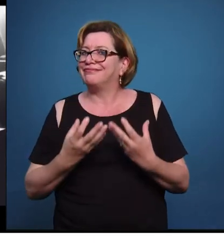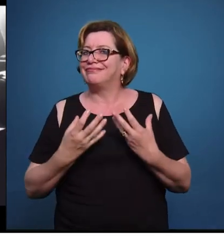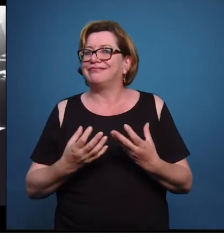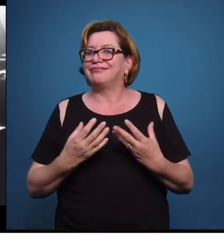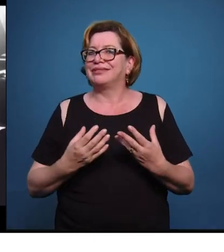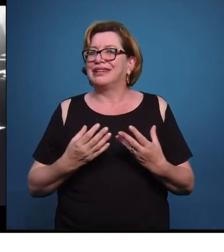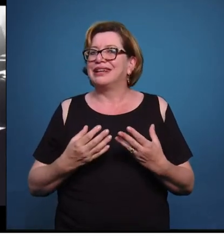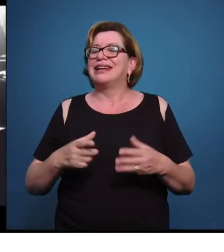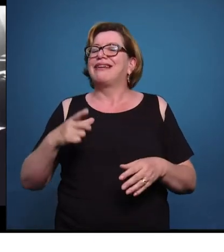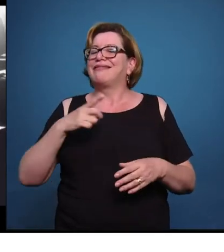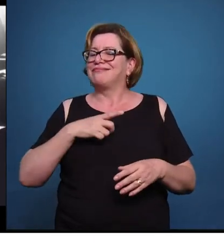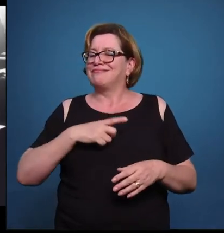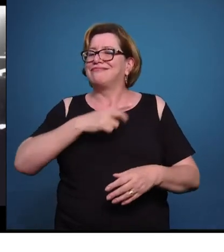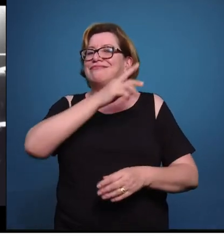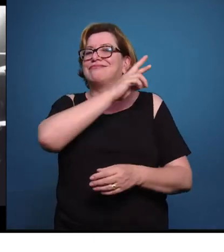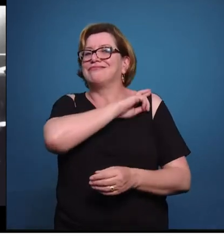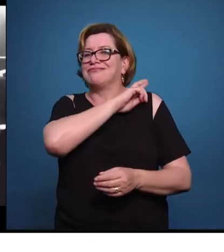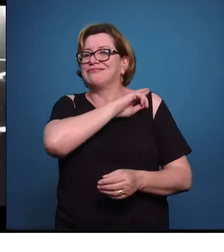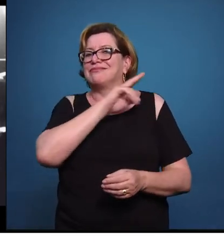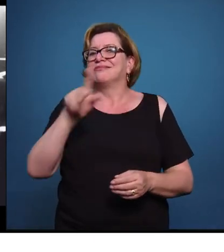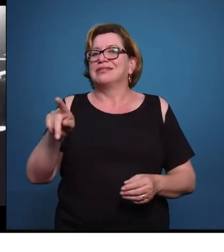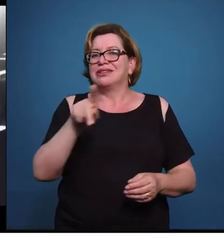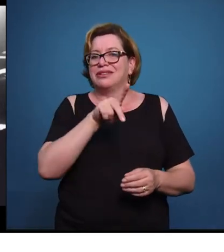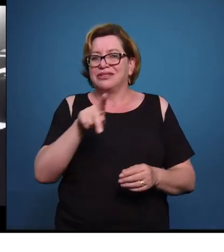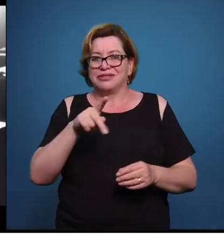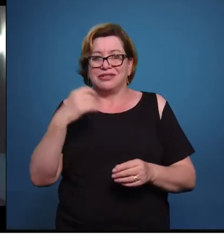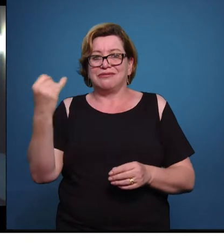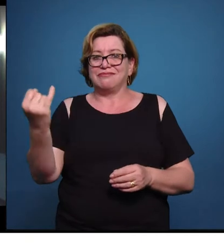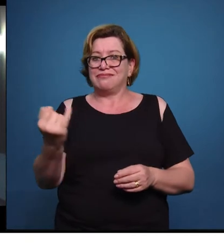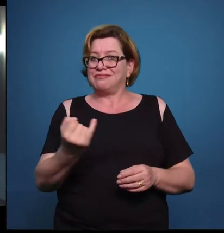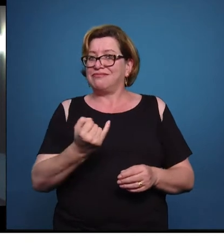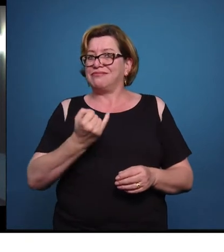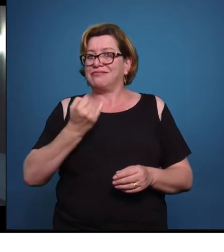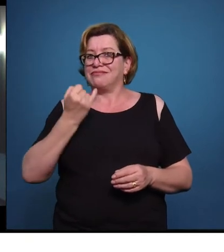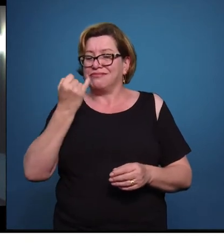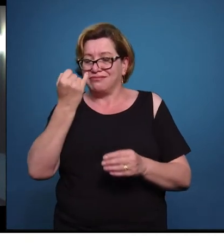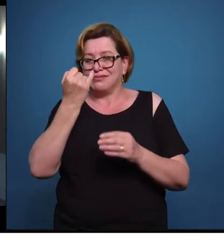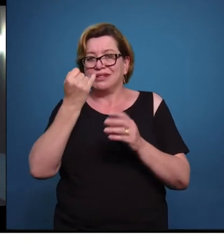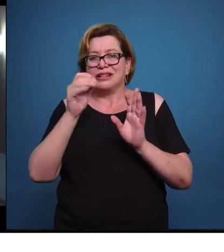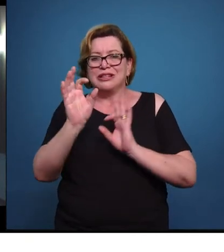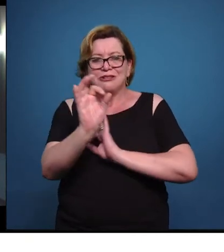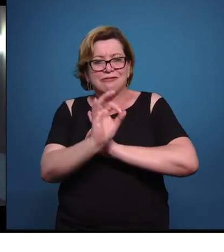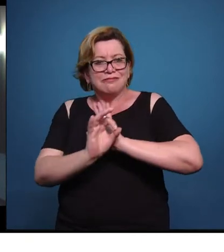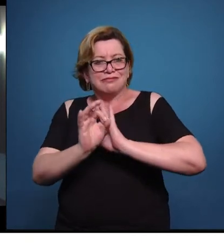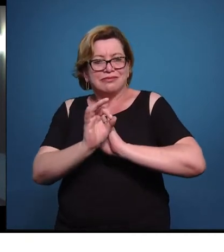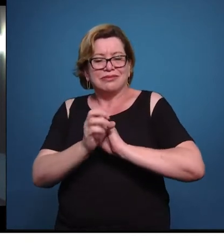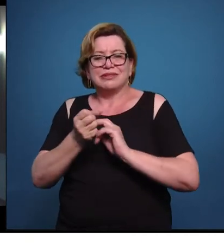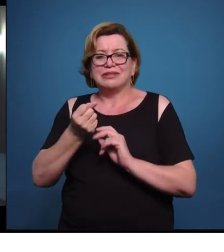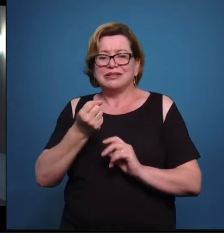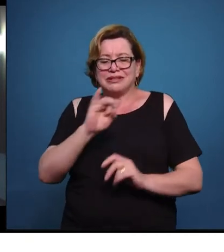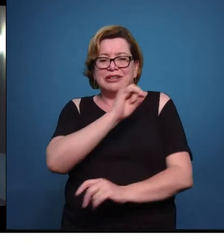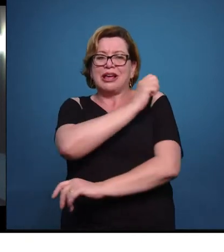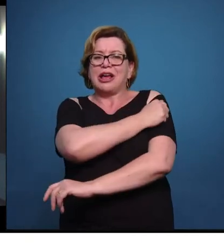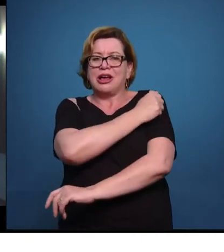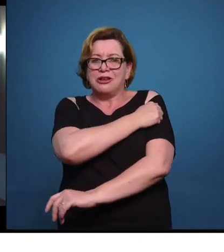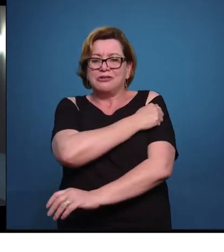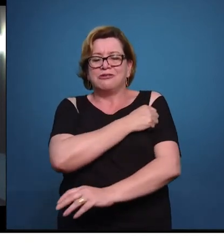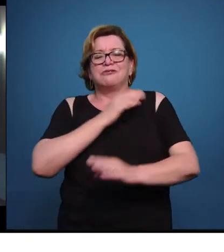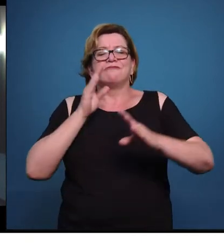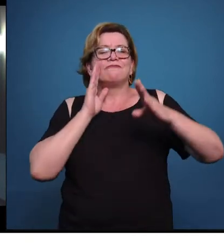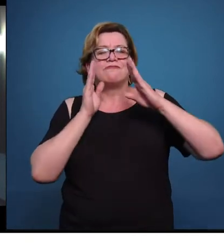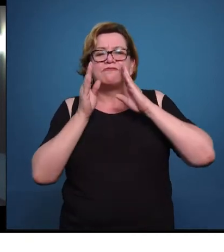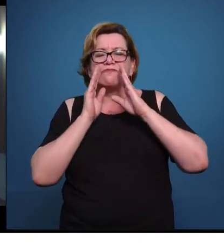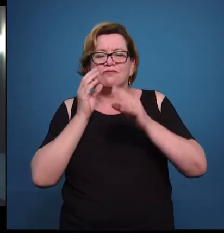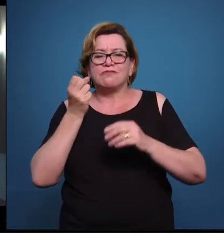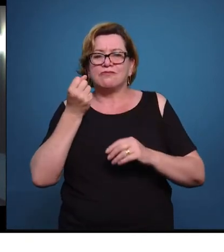o papel do professor é vital. Então, o aluno com redes sociais, sem o auxílio de um professor esclarecido,